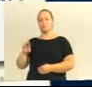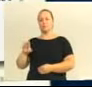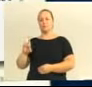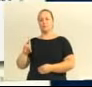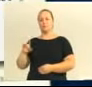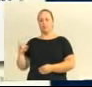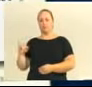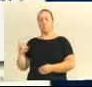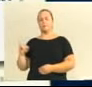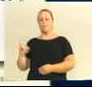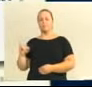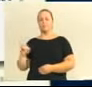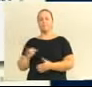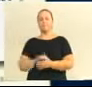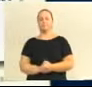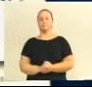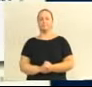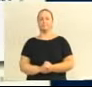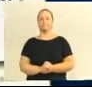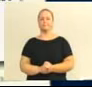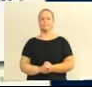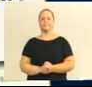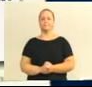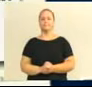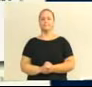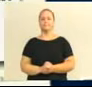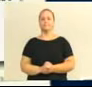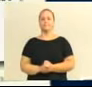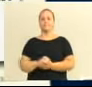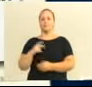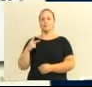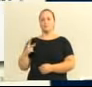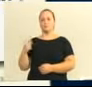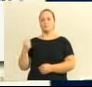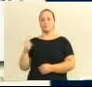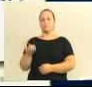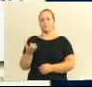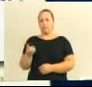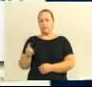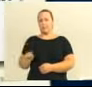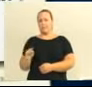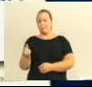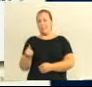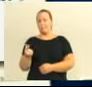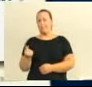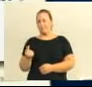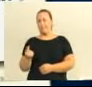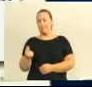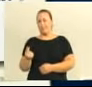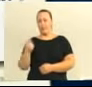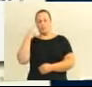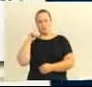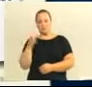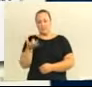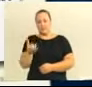diretor da Glória, de que 286 mil reais realizado em 6 do